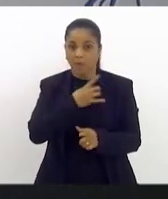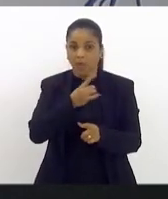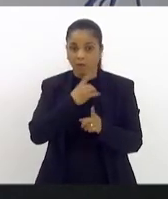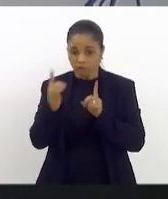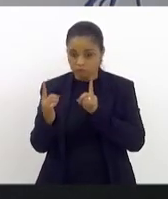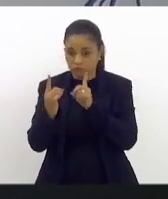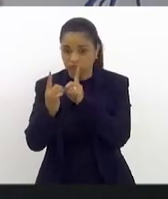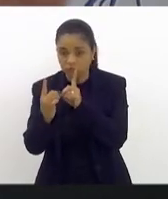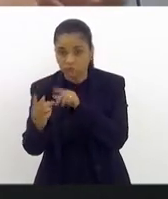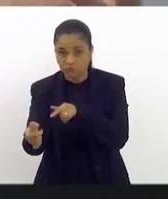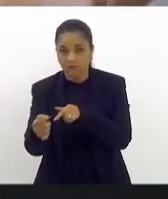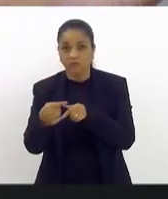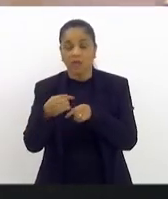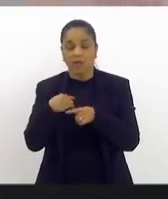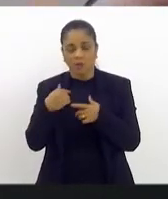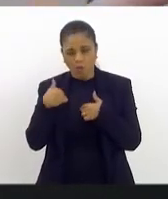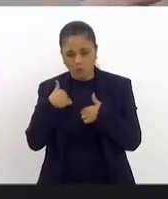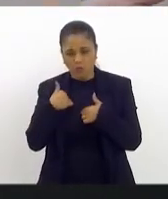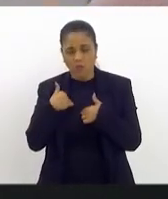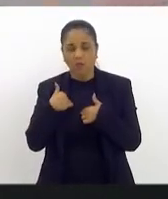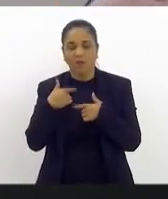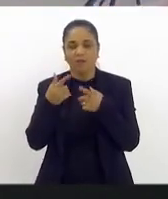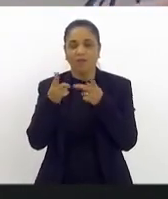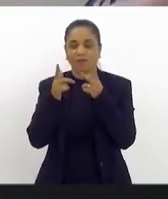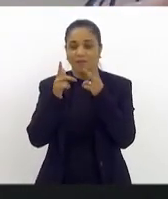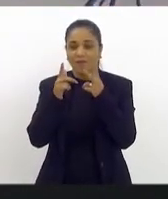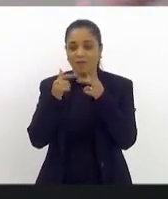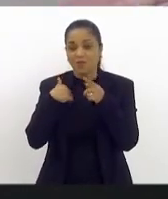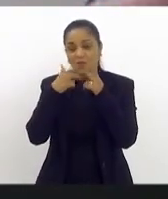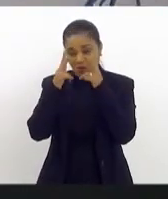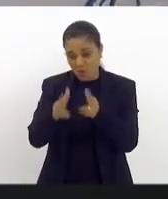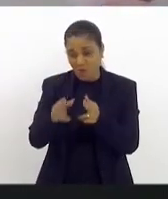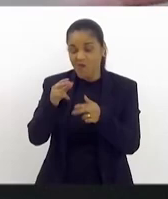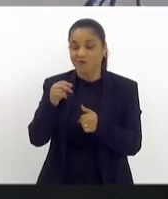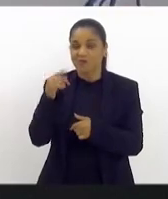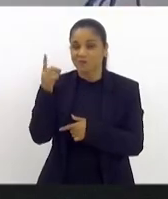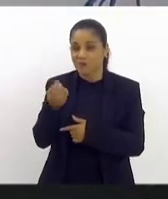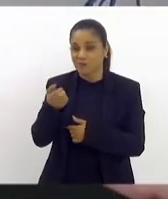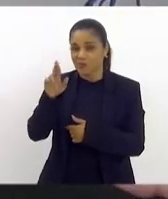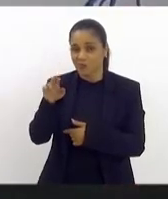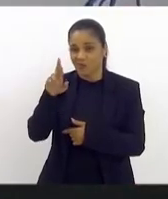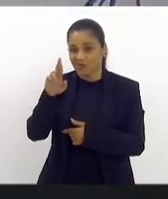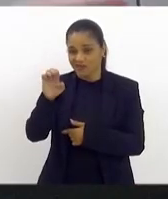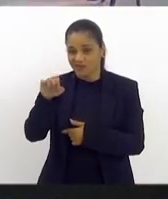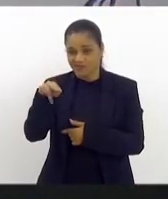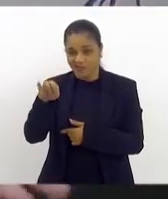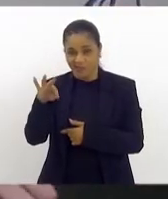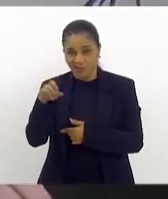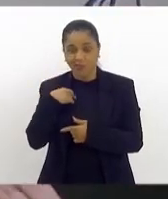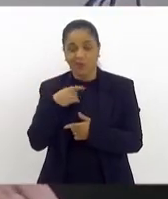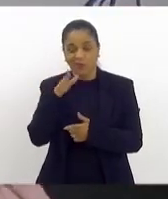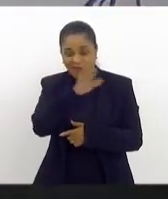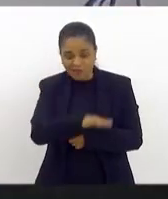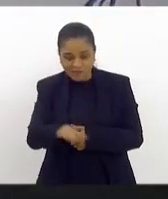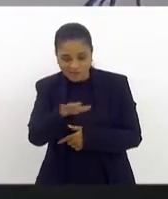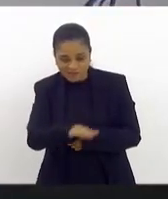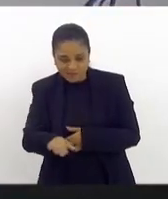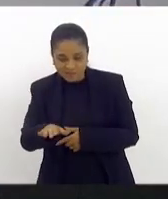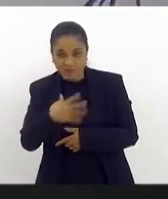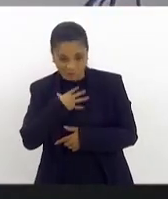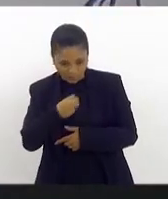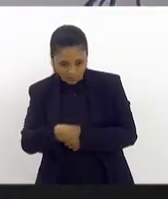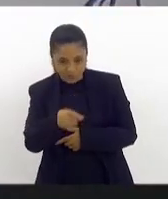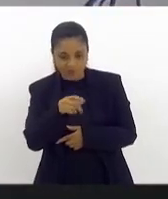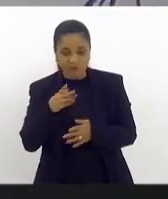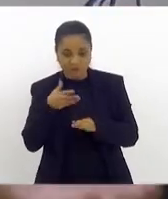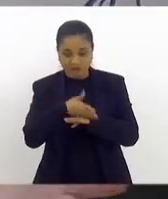quando veio a suspeita, realmente, conforme o doutor Renato falou, foi a professora da creche que me chamou e